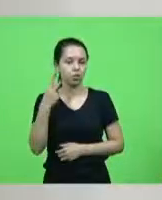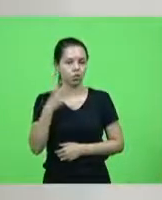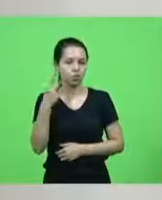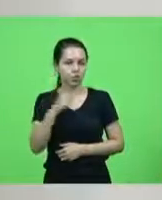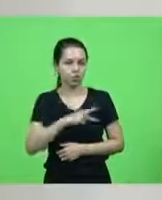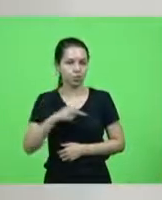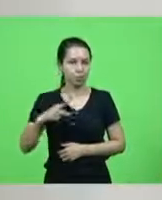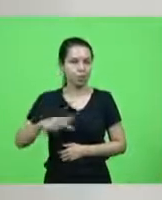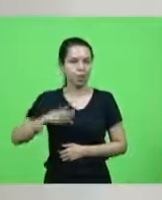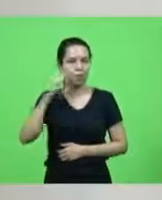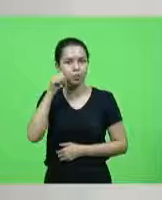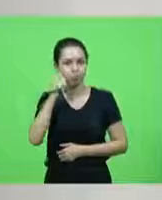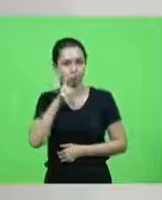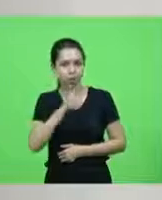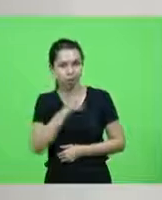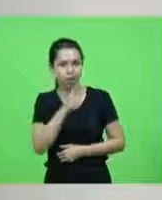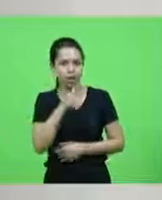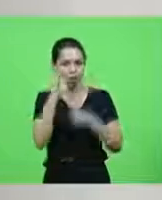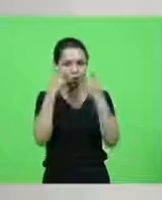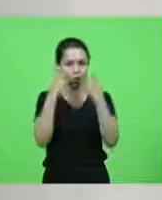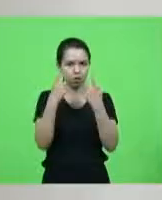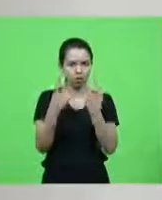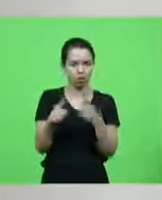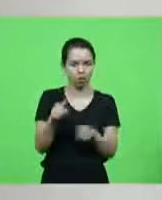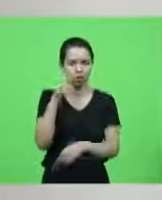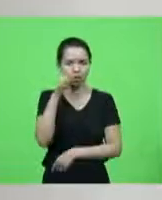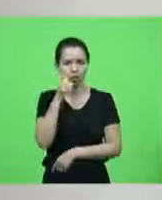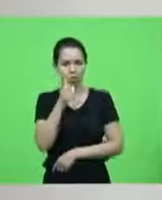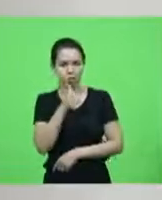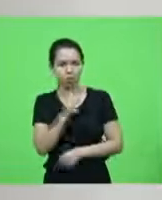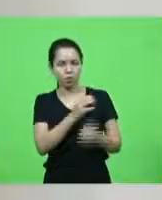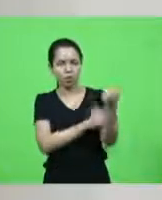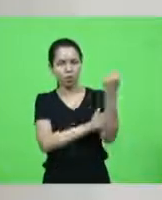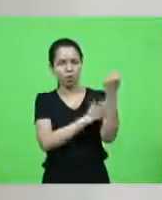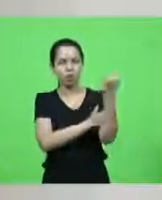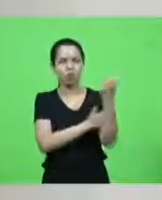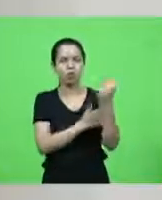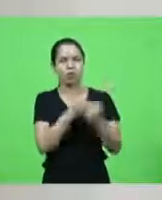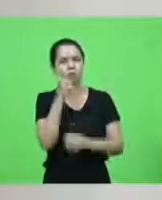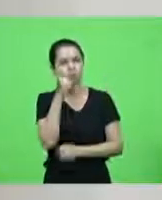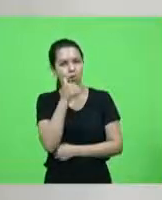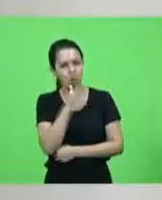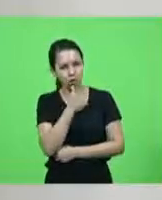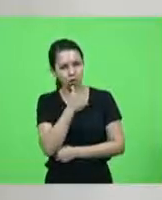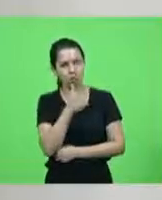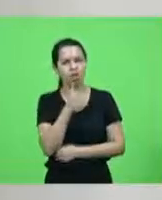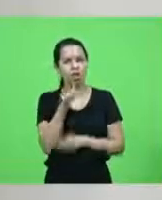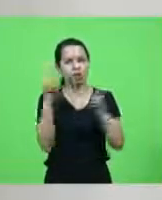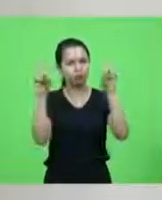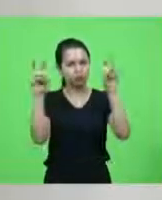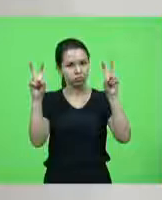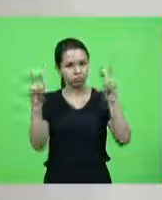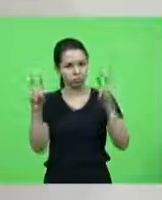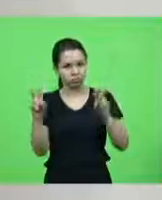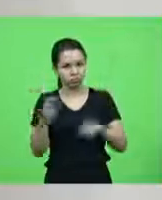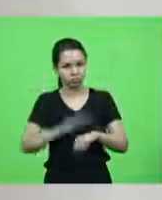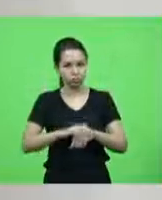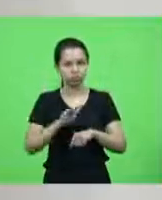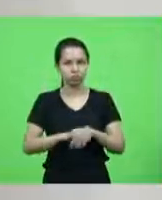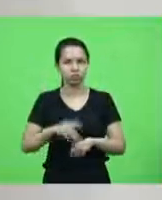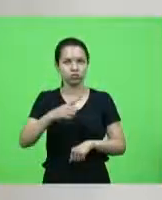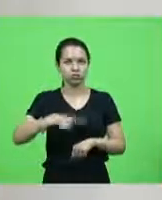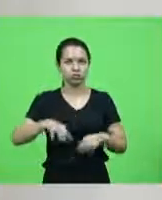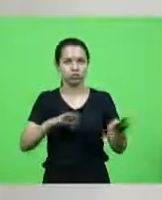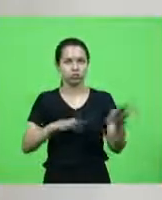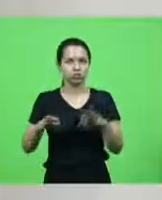no espectro da violência contra a mulher no processo de empoderamento enfim matérias muitas delas de autoria nossas das